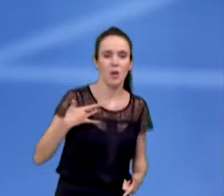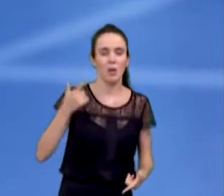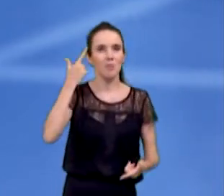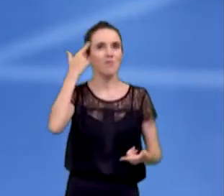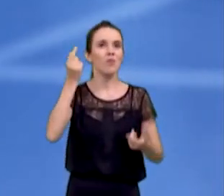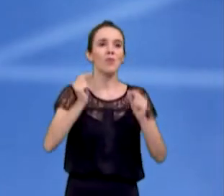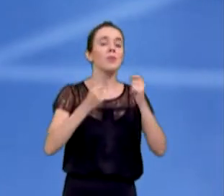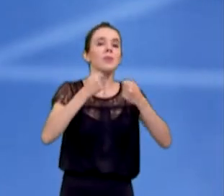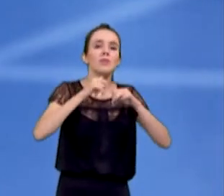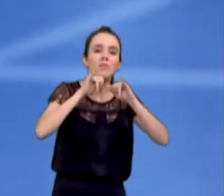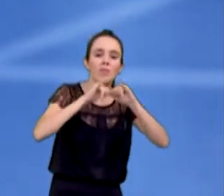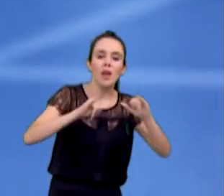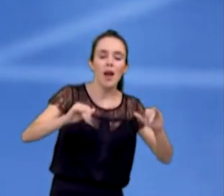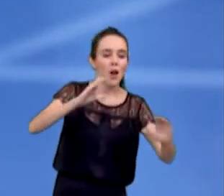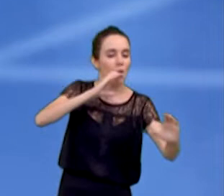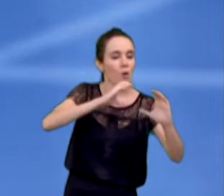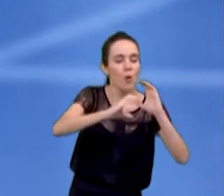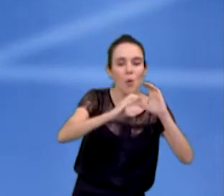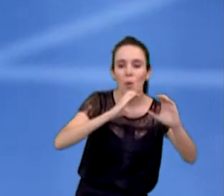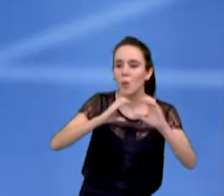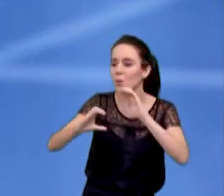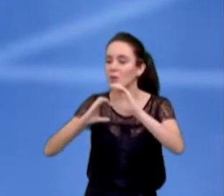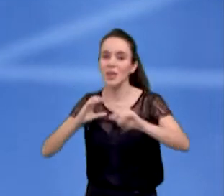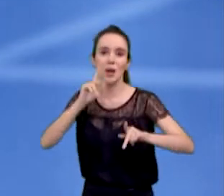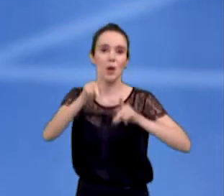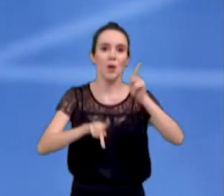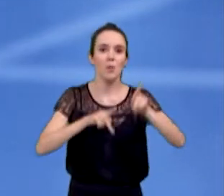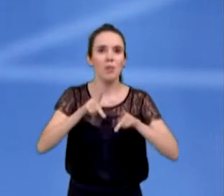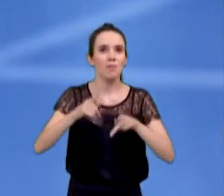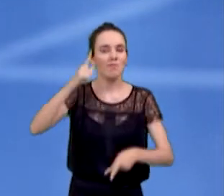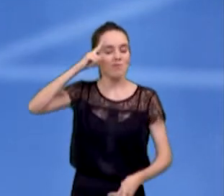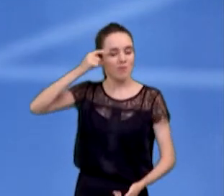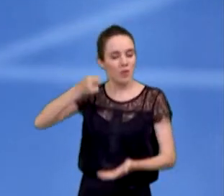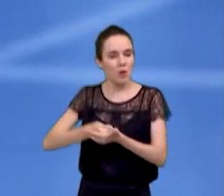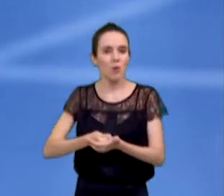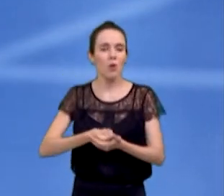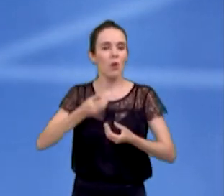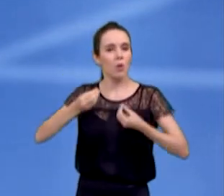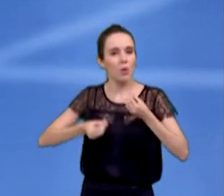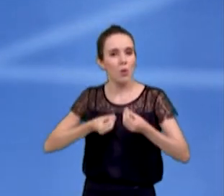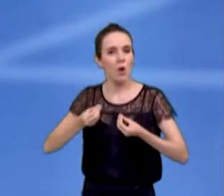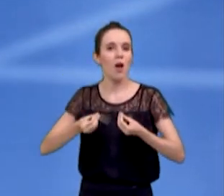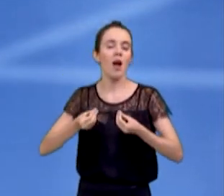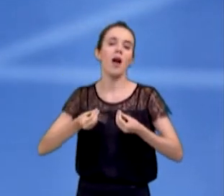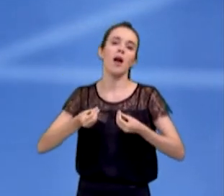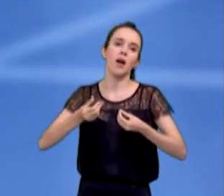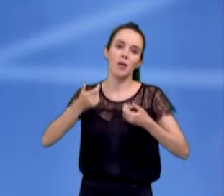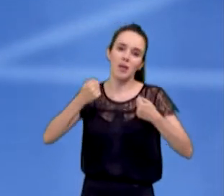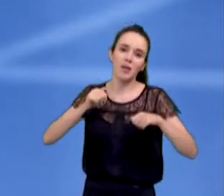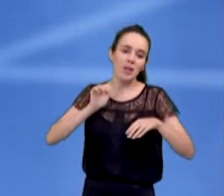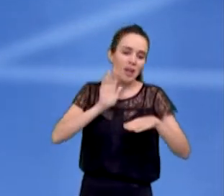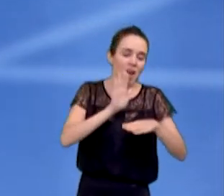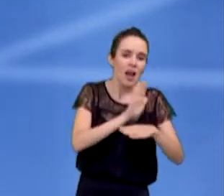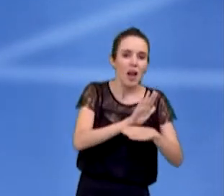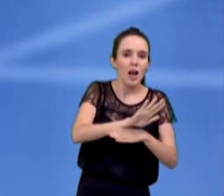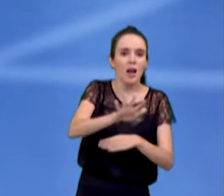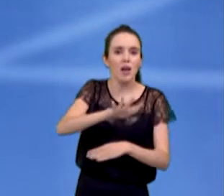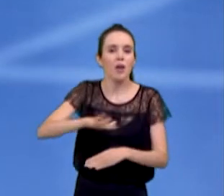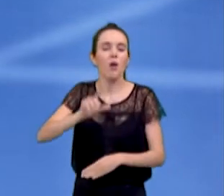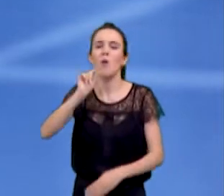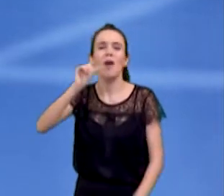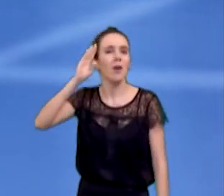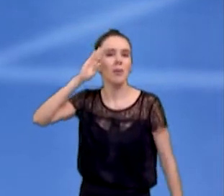com as pessoas, em ter a coragem de tomar determinadas decisões para poder privilegiar e amparar aquilo que é mais